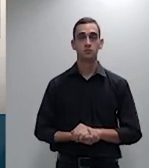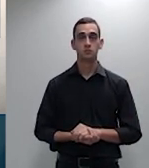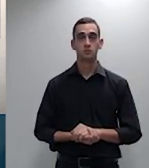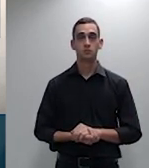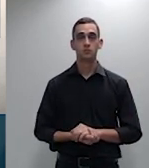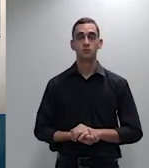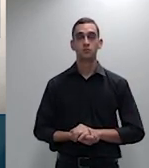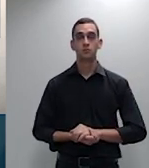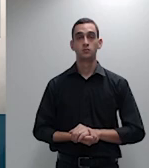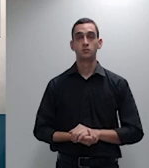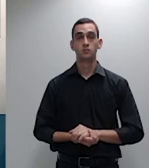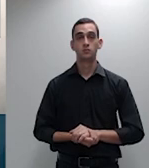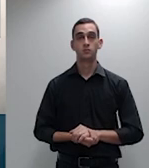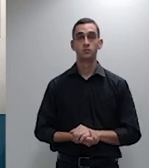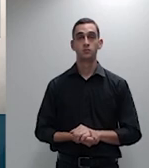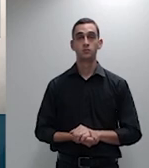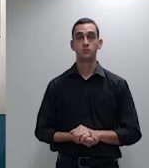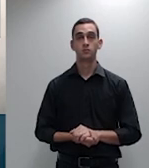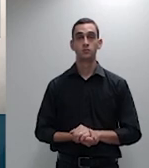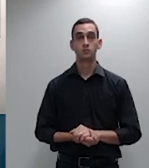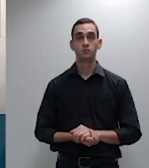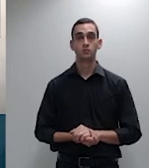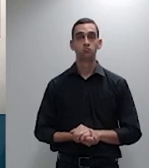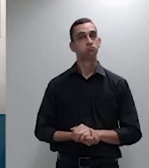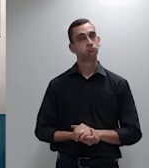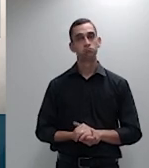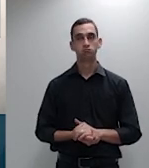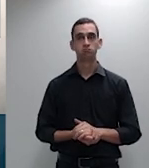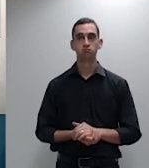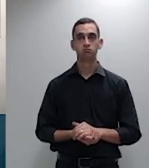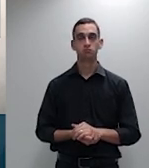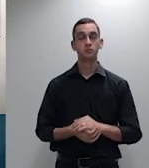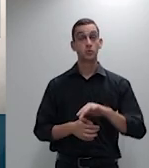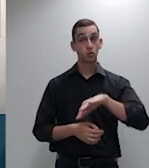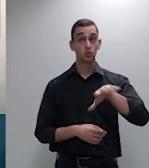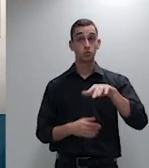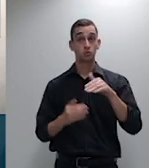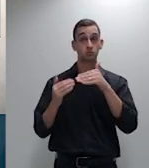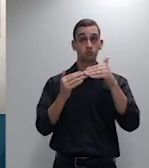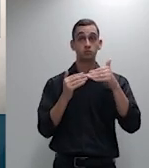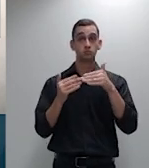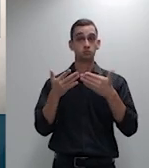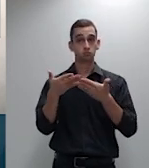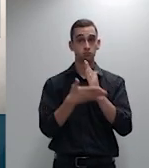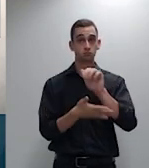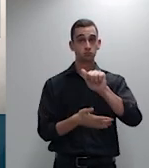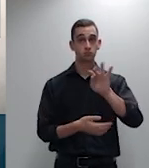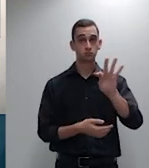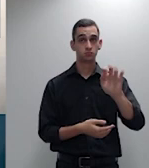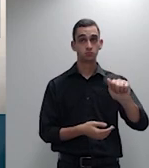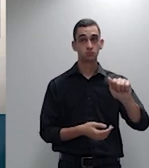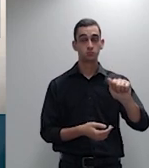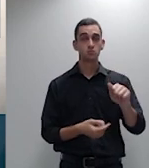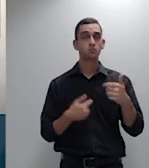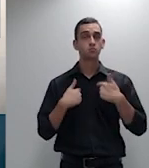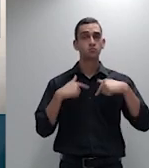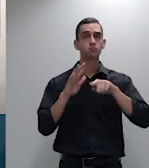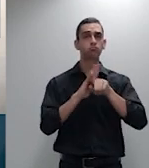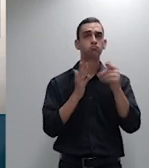E não havendo objeção, fica aprovada a ata. Eu consulto os senhores ministros sobre os